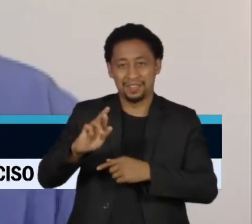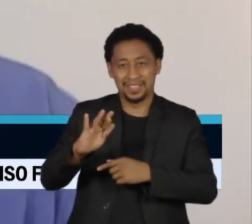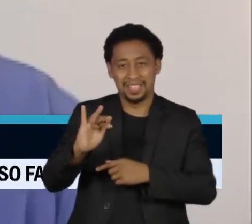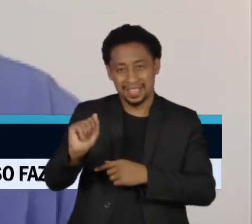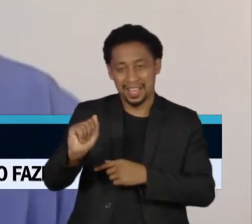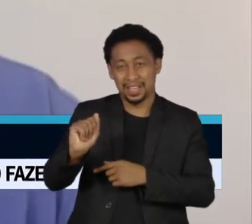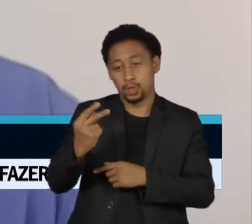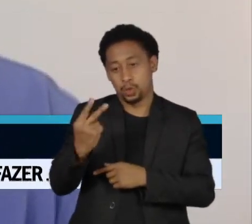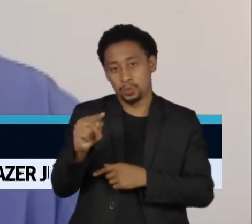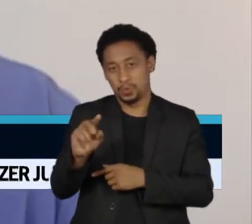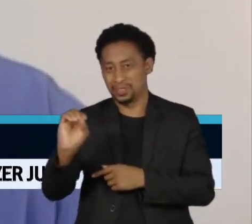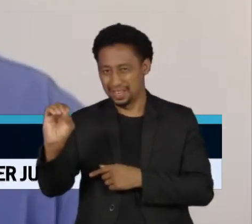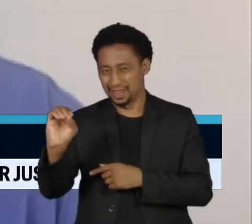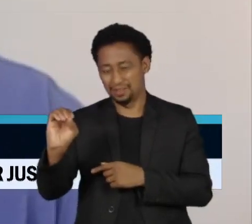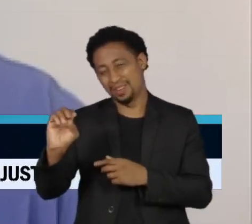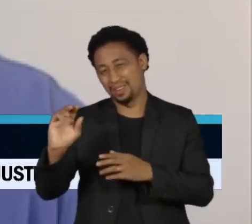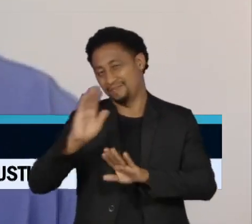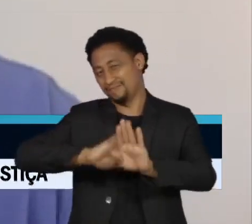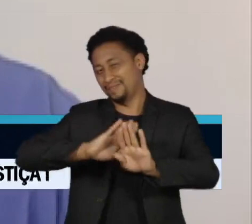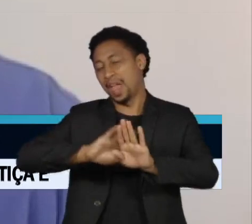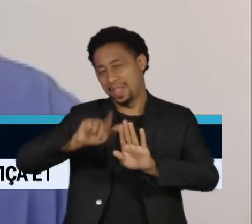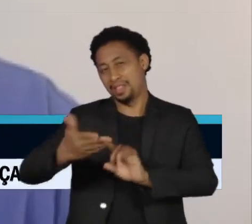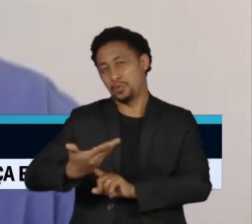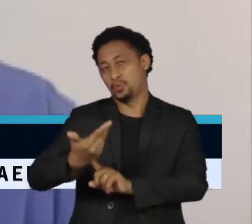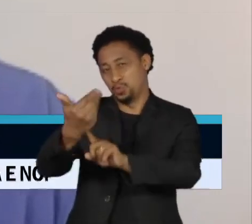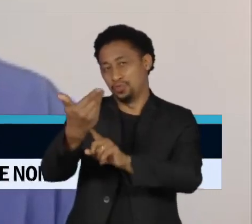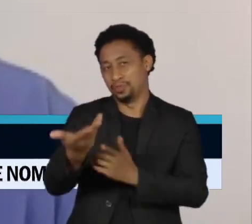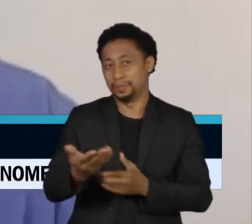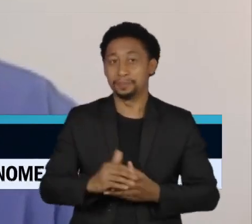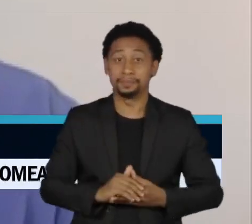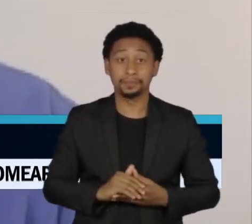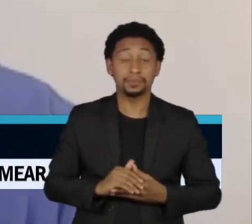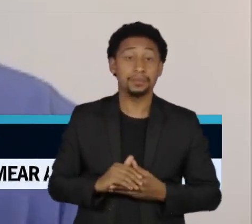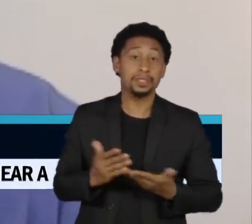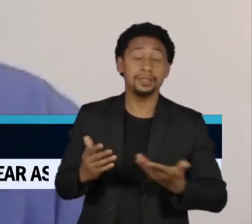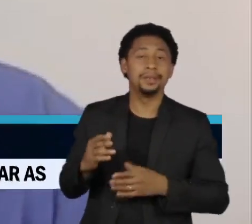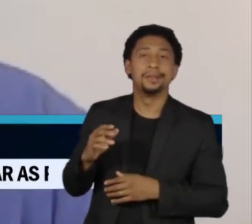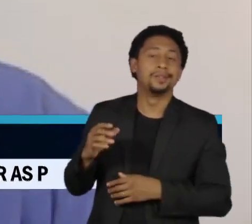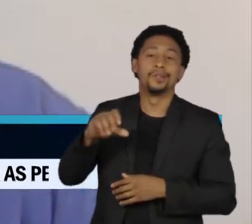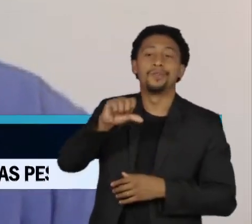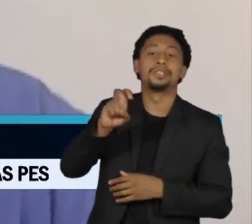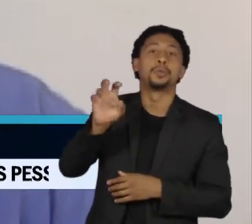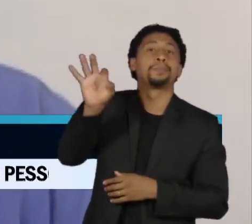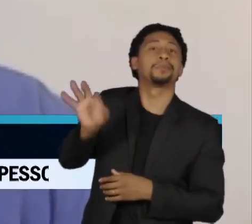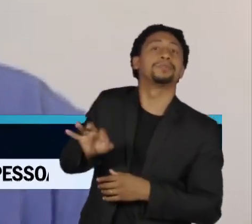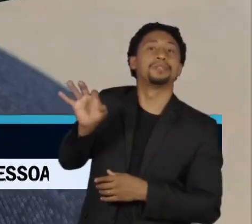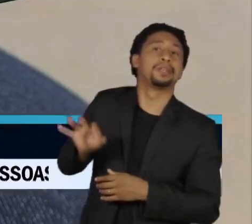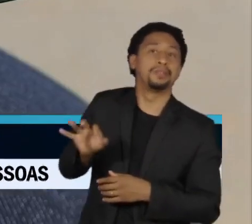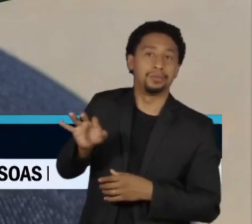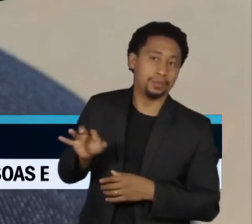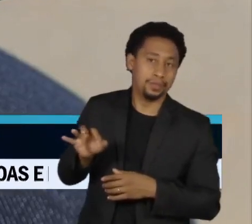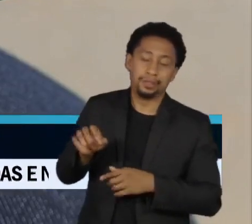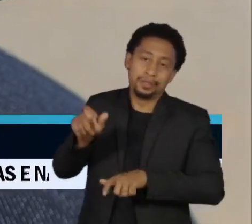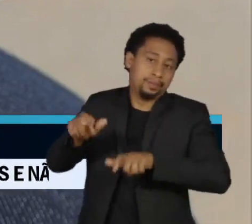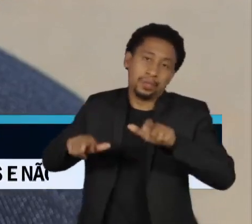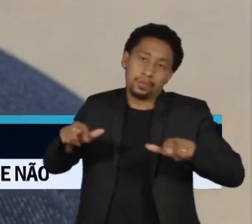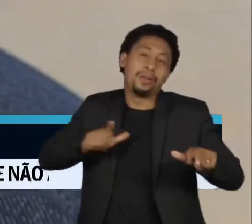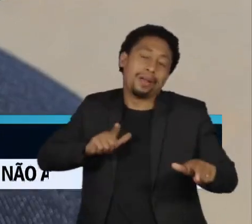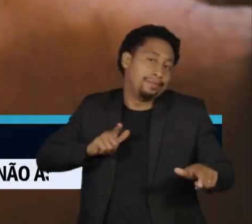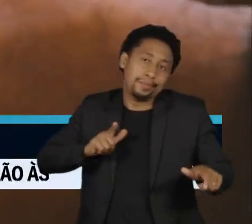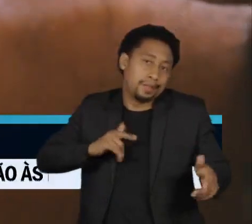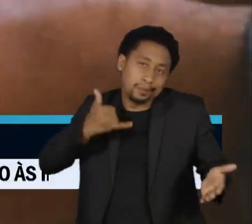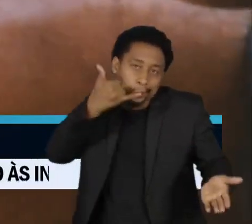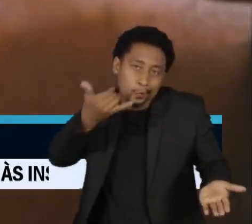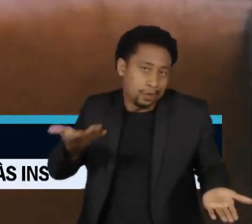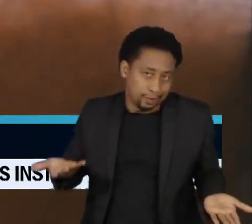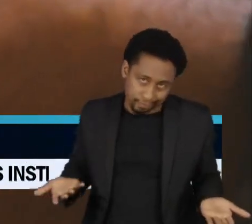95% da humanidade tem um smartphone, ou seja, o mundo já está todo digital, e hoje essa